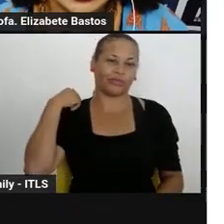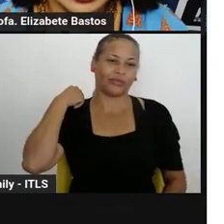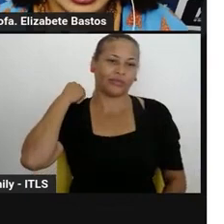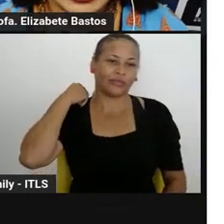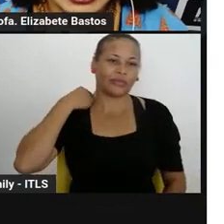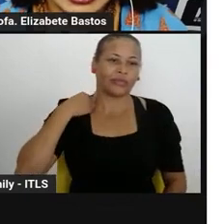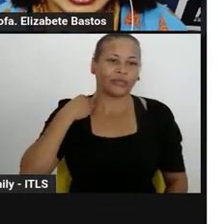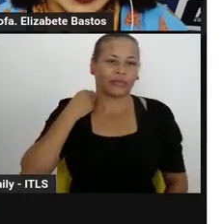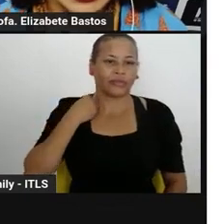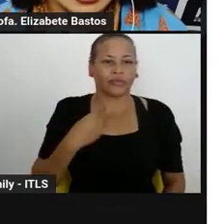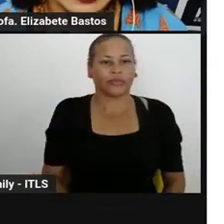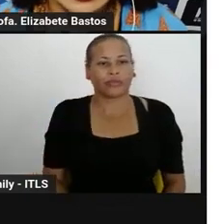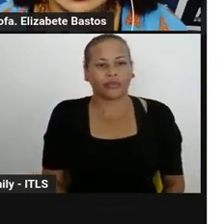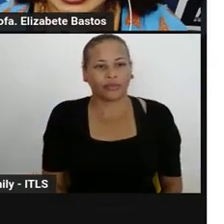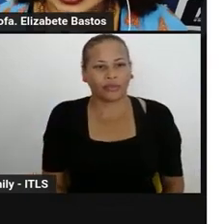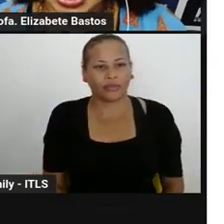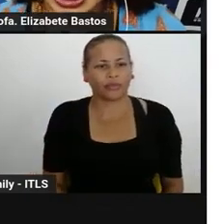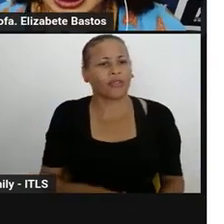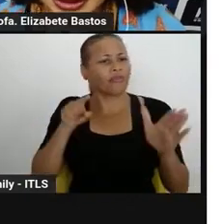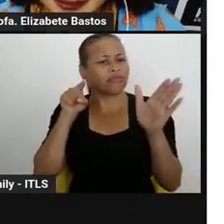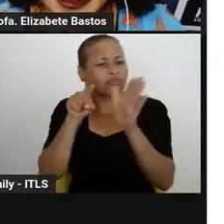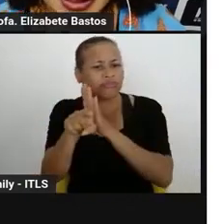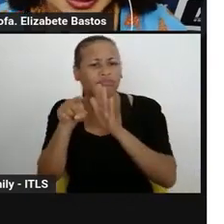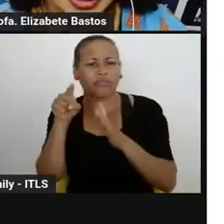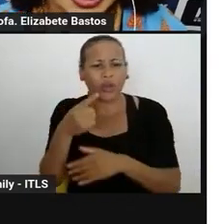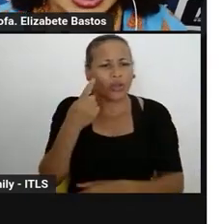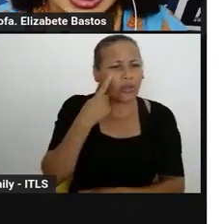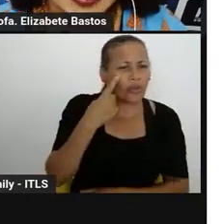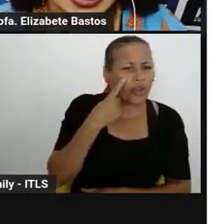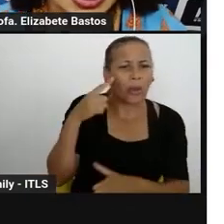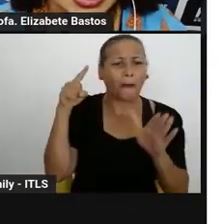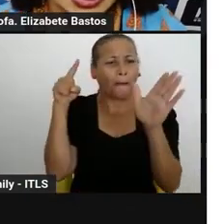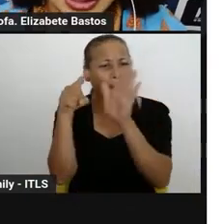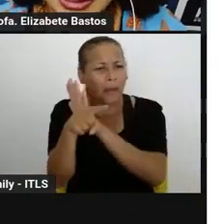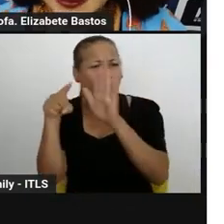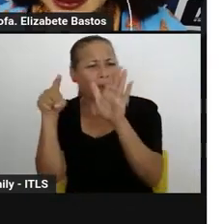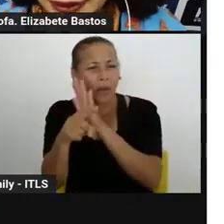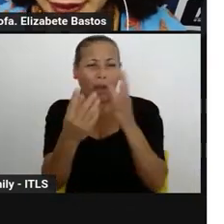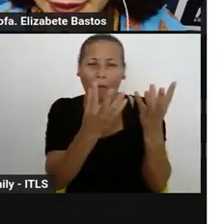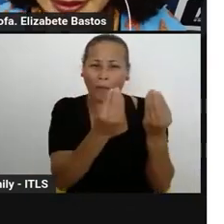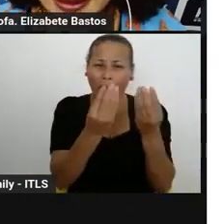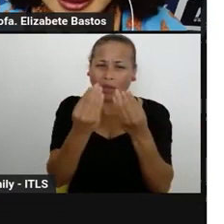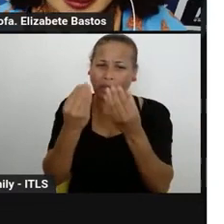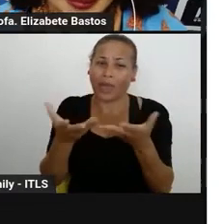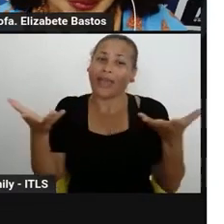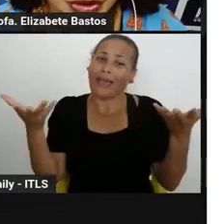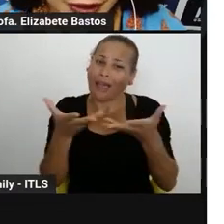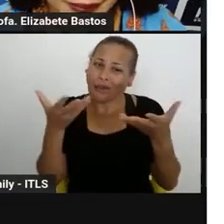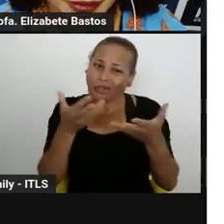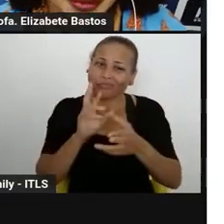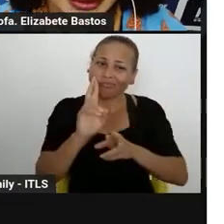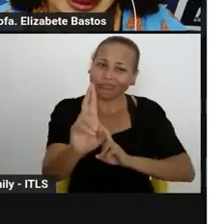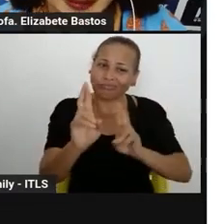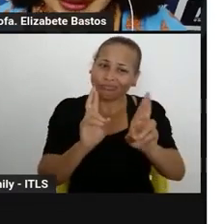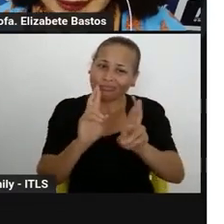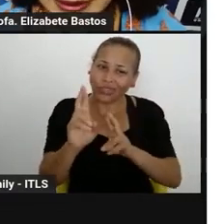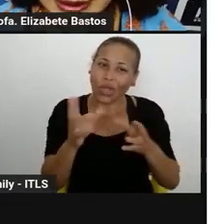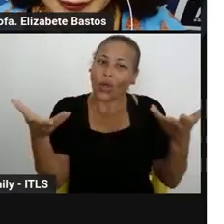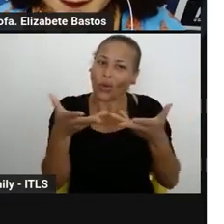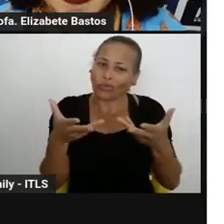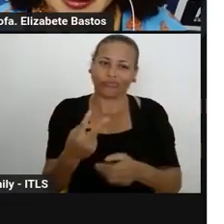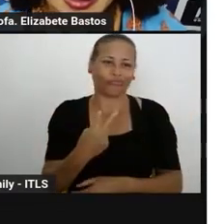Estou vendo aqui que tem muitas perguntas no chat, nós não teremos condições de respondê-las hoje, por conta da